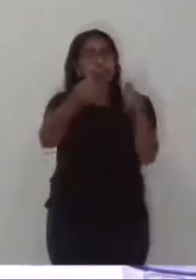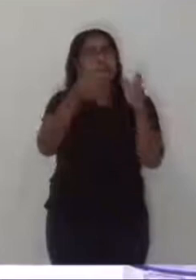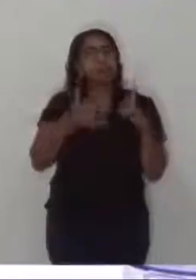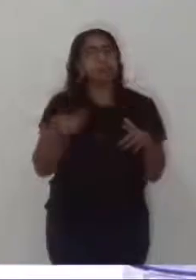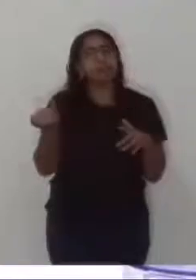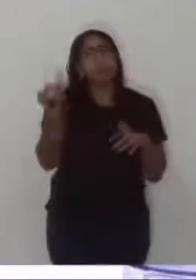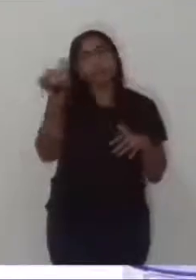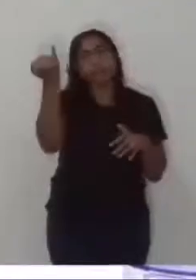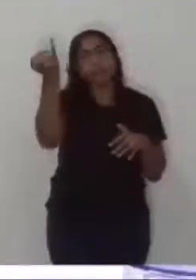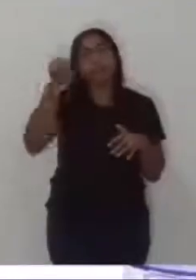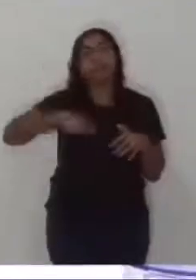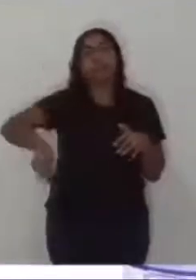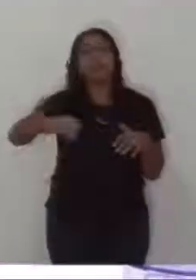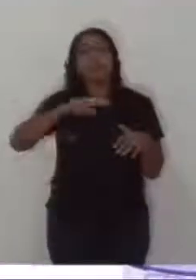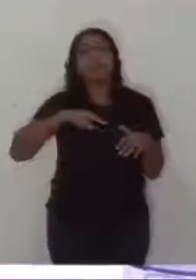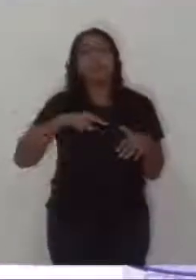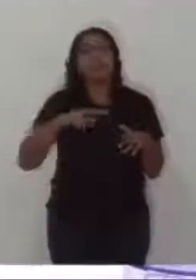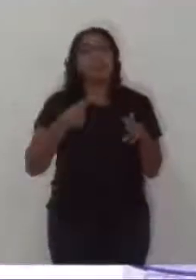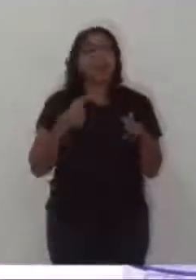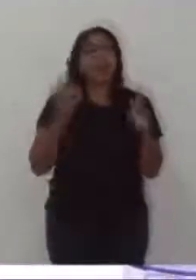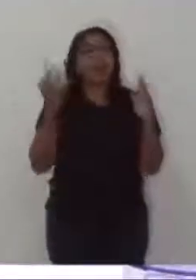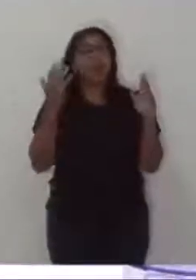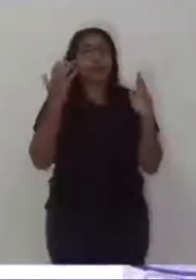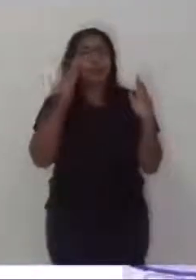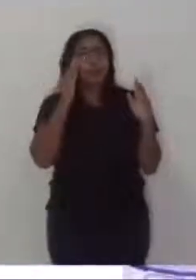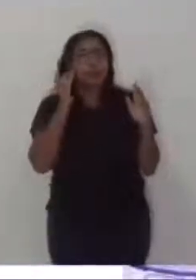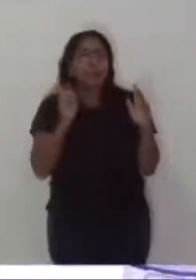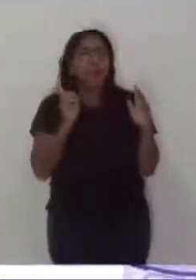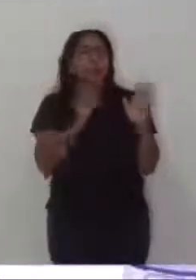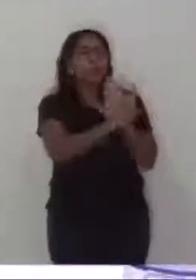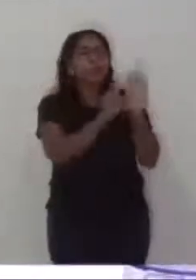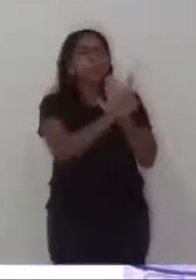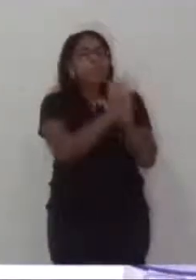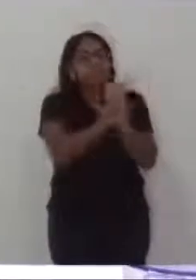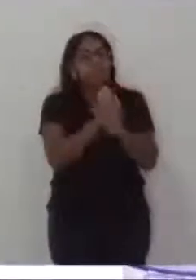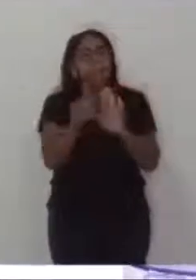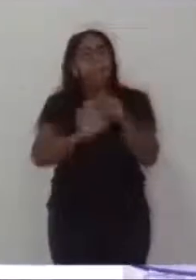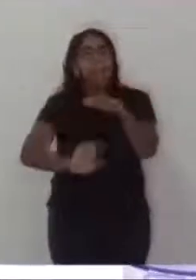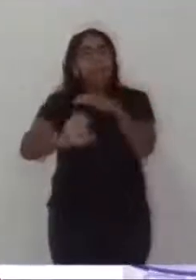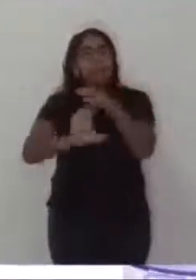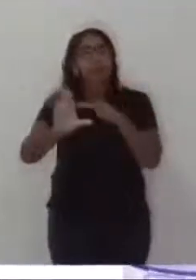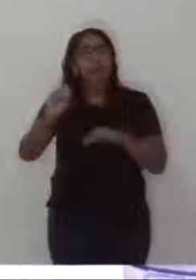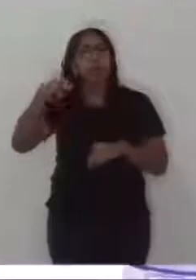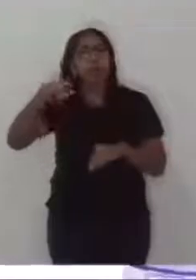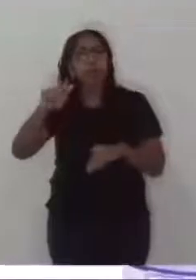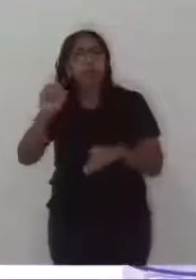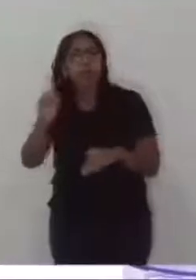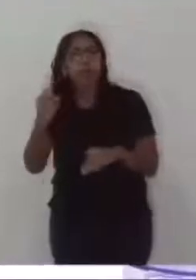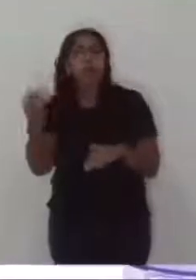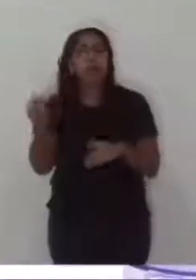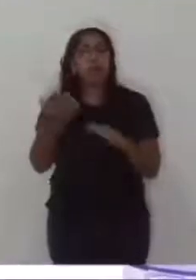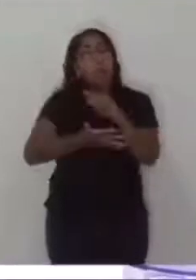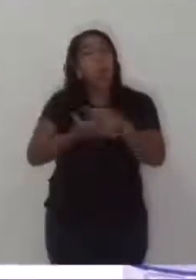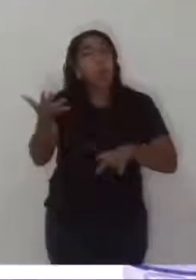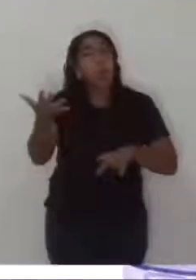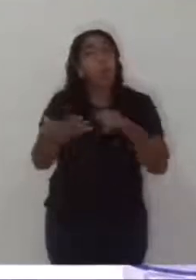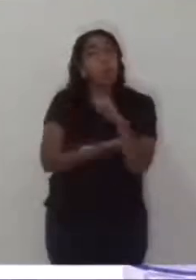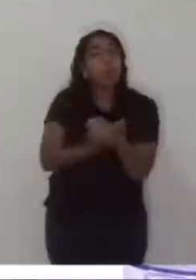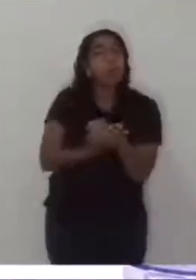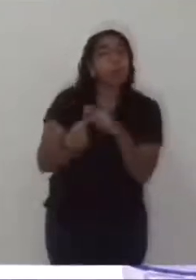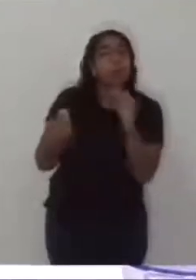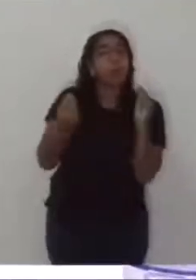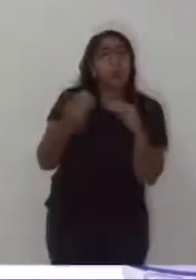possa sanar as dúvidas em questão do trabalho da Congas, de contrato, etc. E já fica até um registro aqui